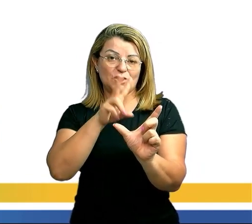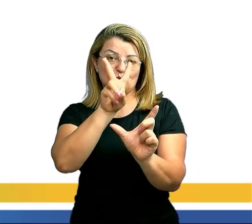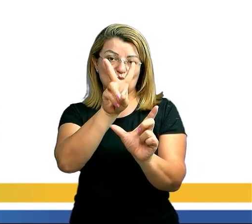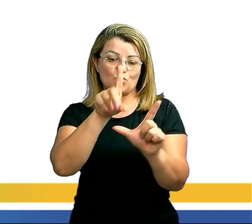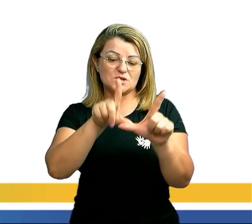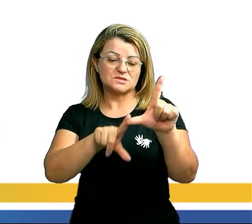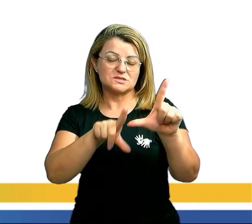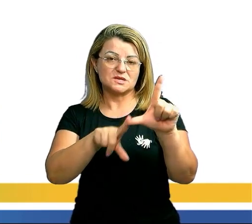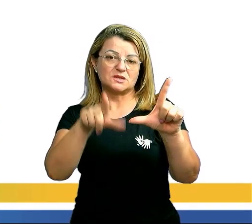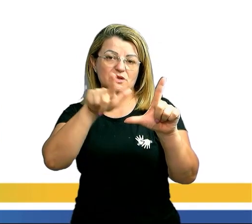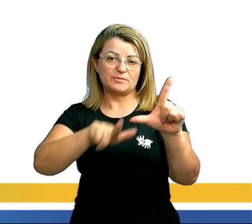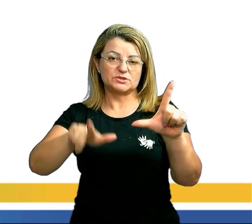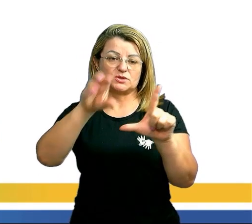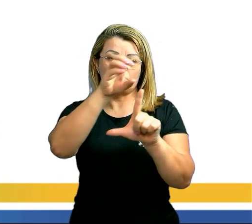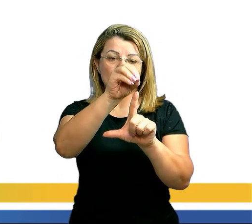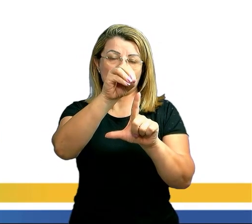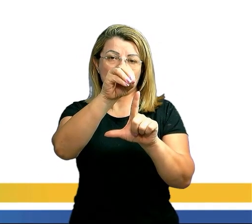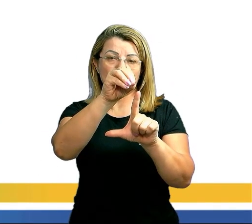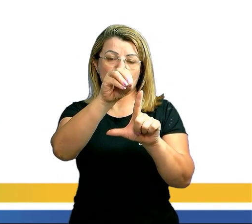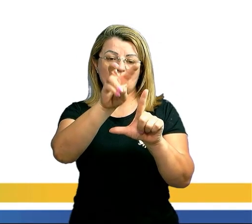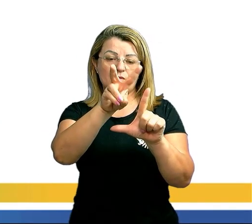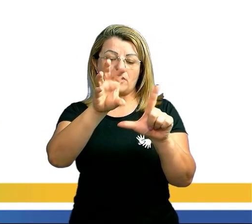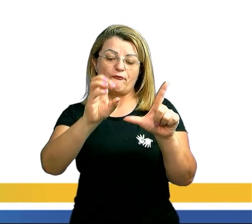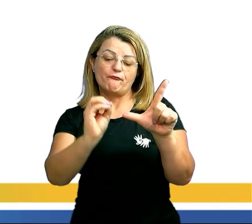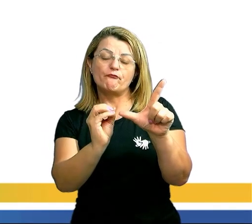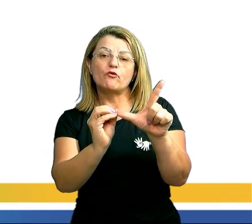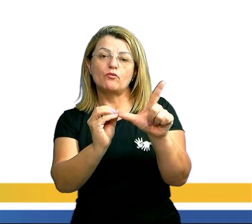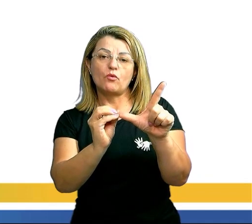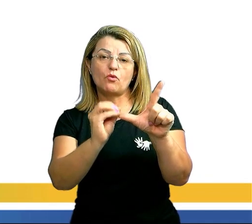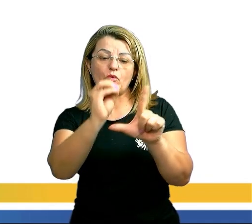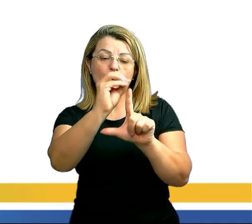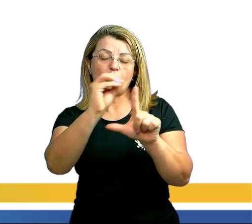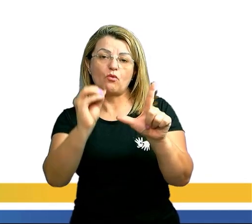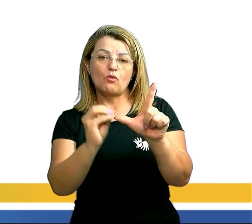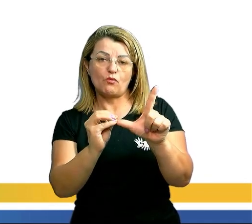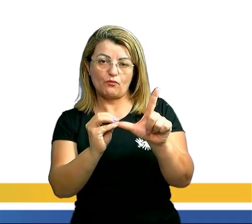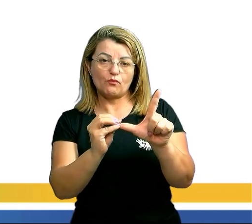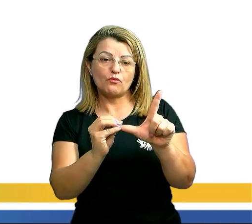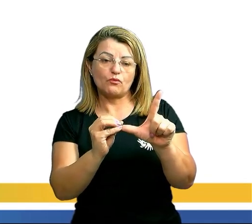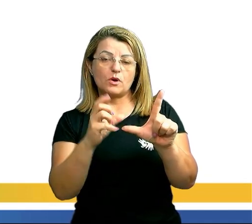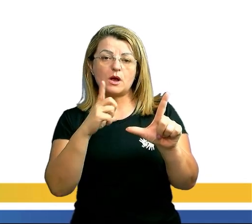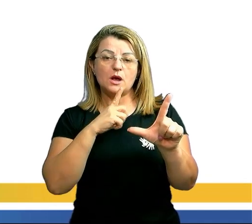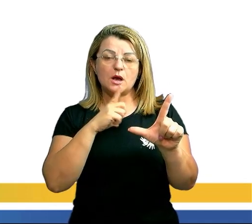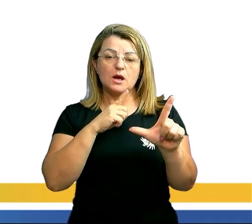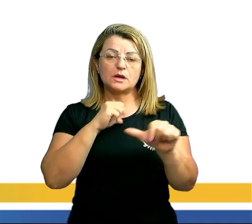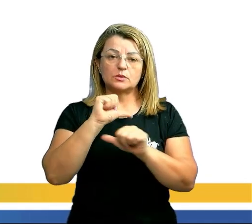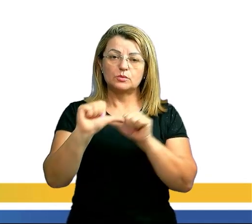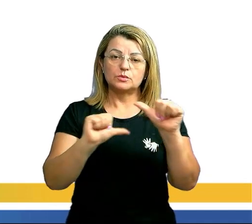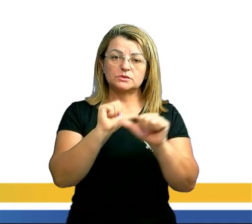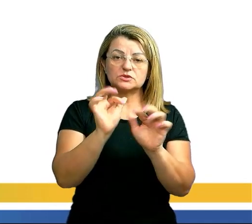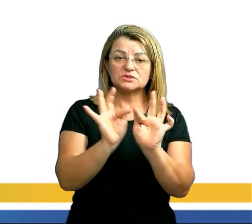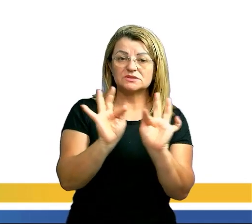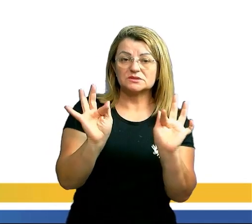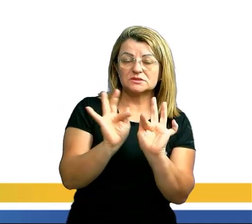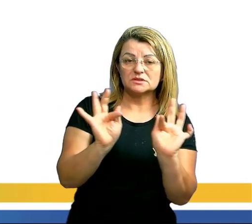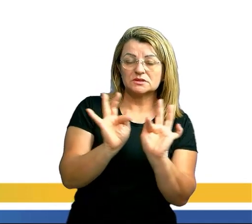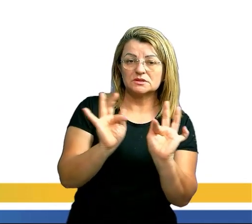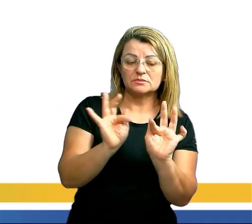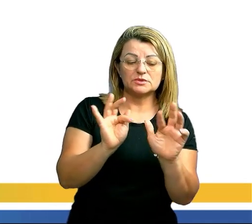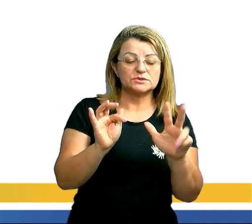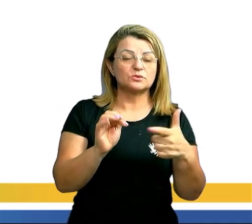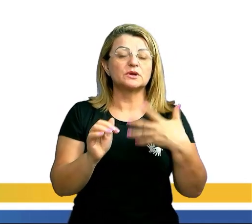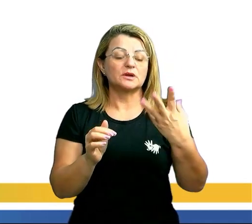Como é que eu vou fazer isso? O número de permutações simples com três elementos é dado por P de três. Então, três